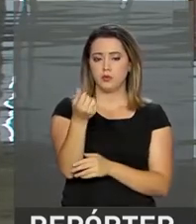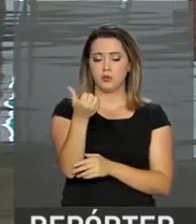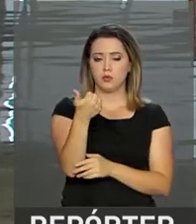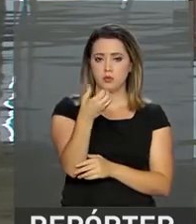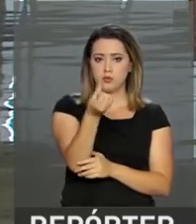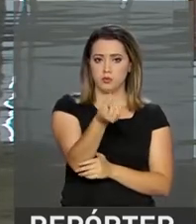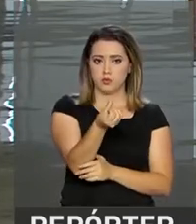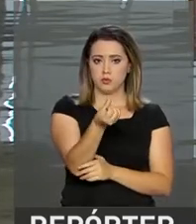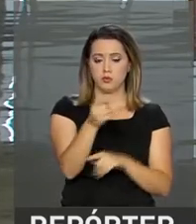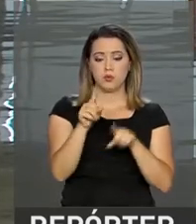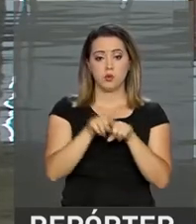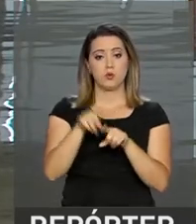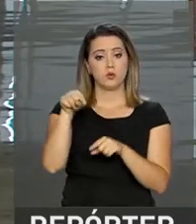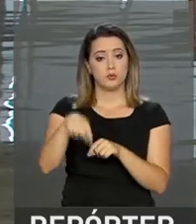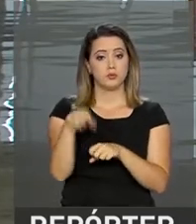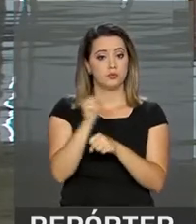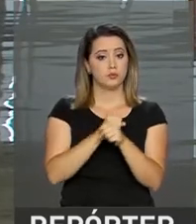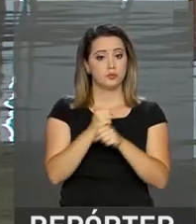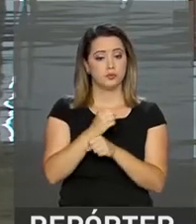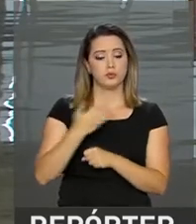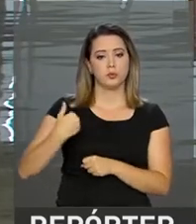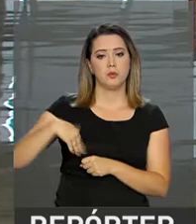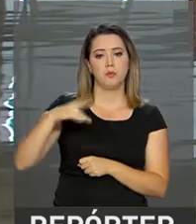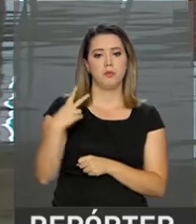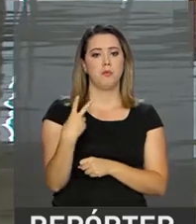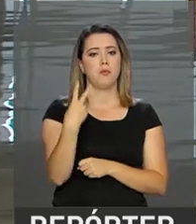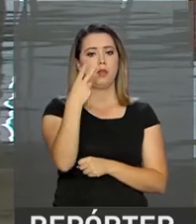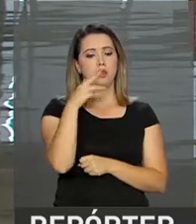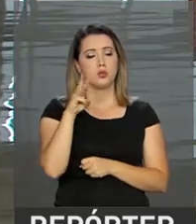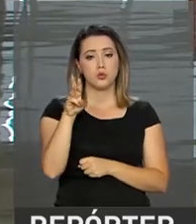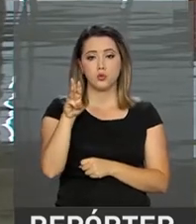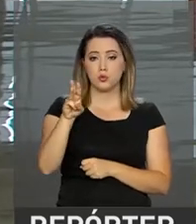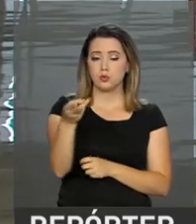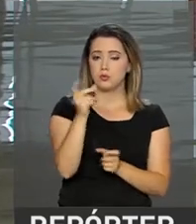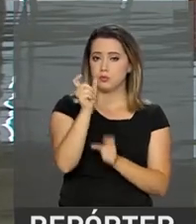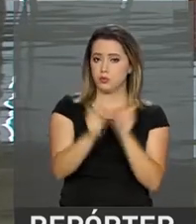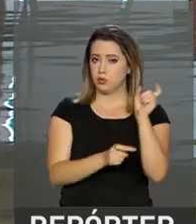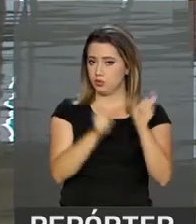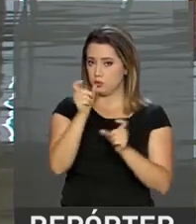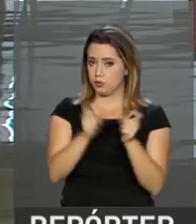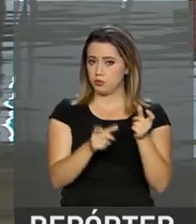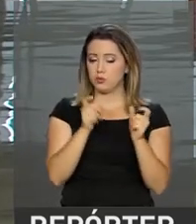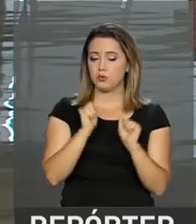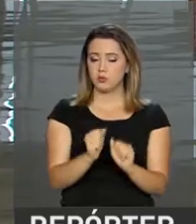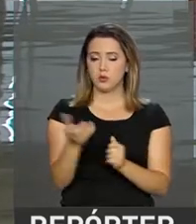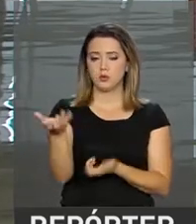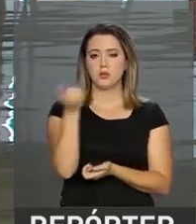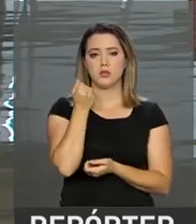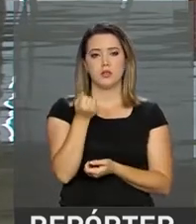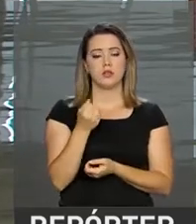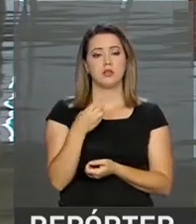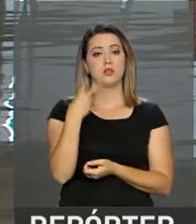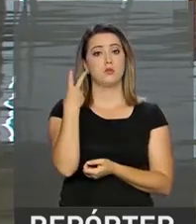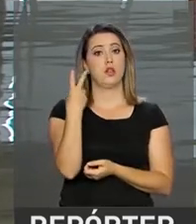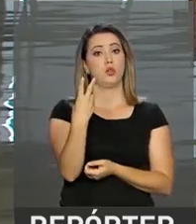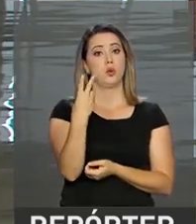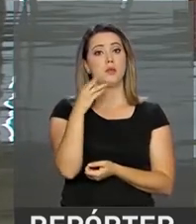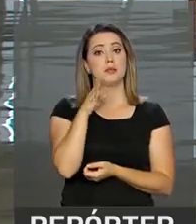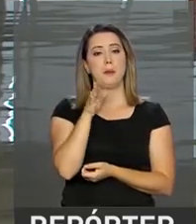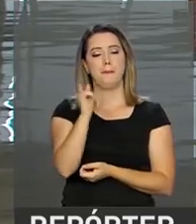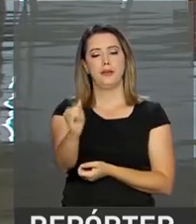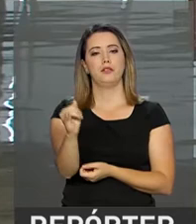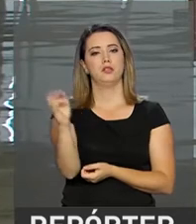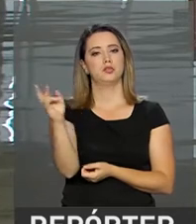2017, mais de 2 milhões e 250 mil contribuintes vão receber 2 bilhões